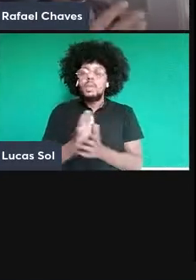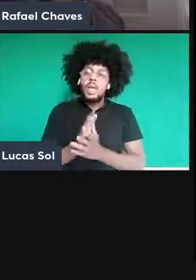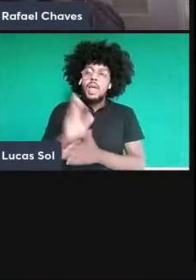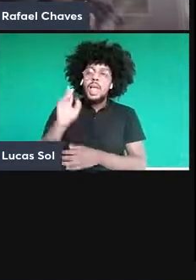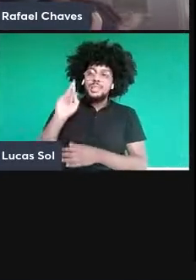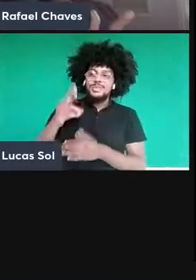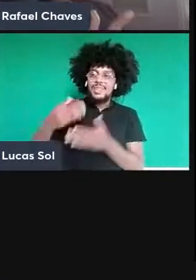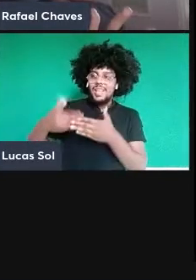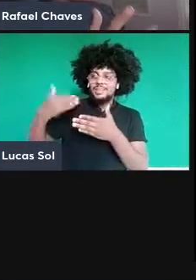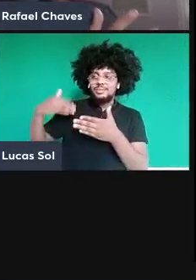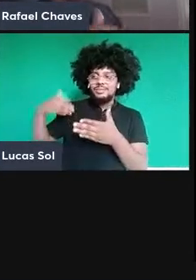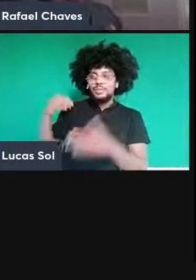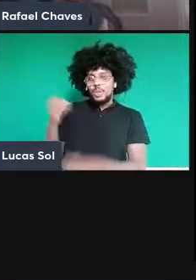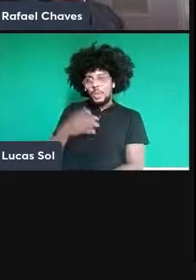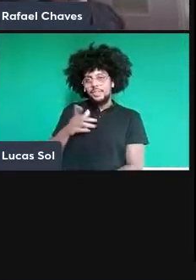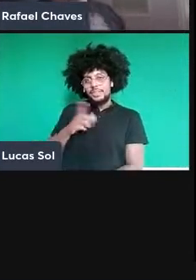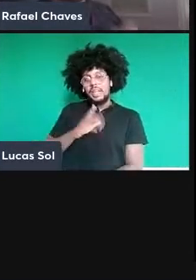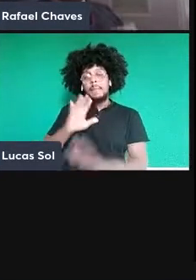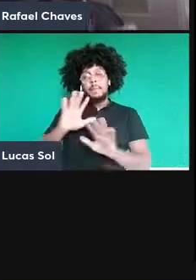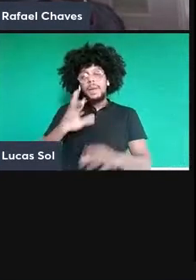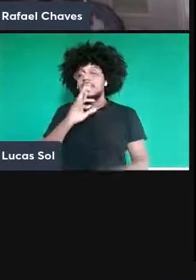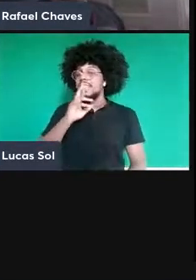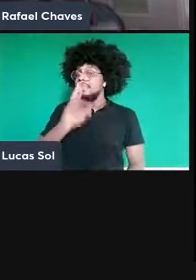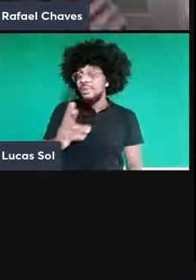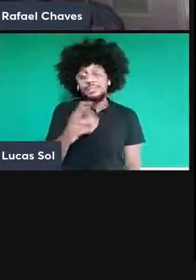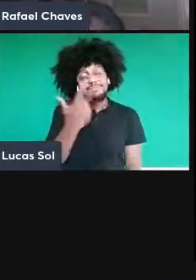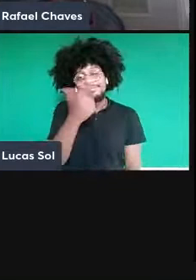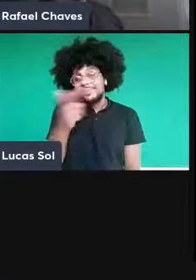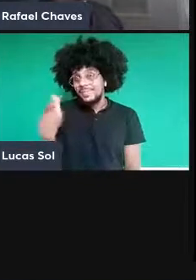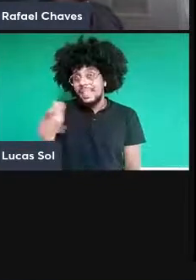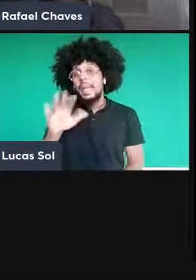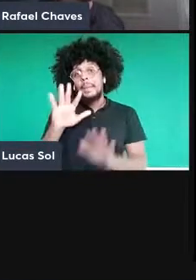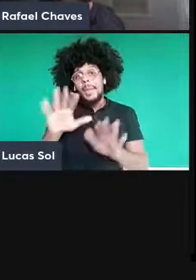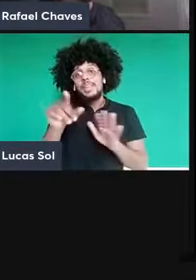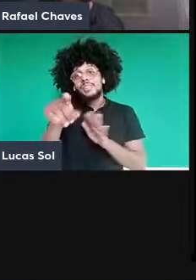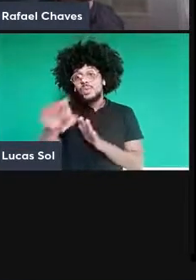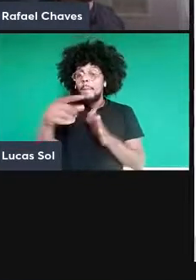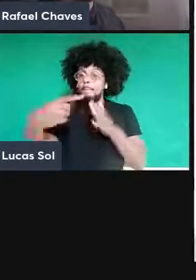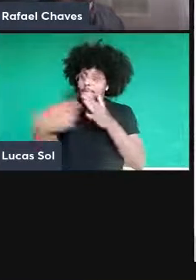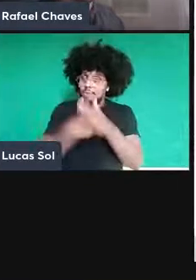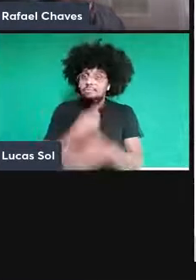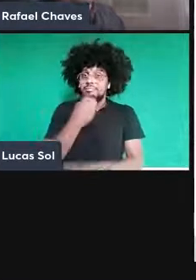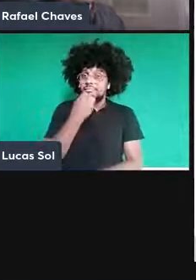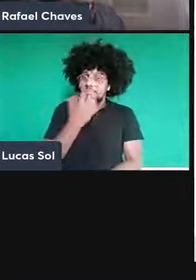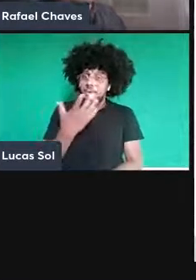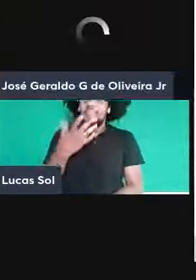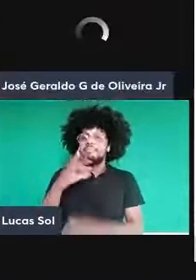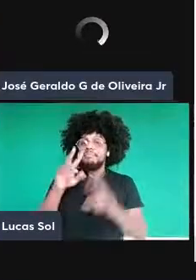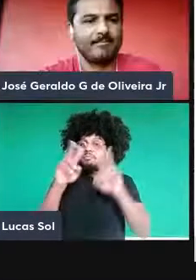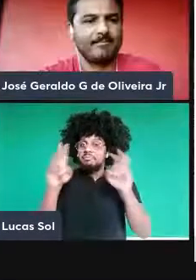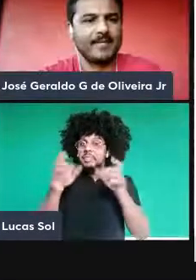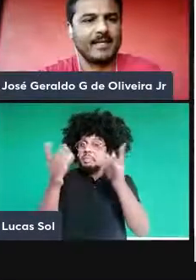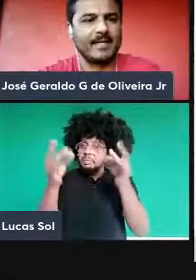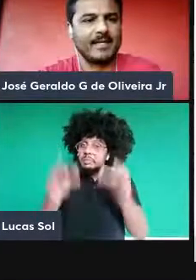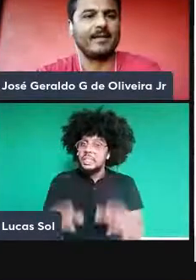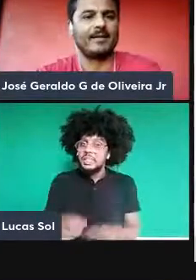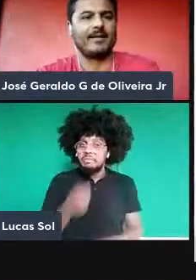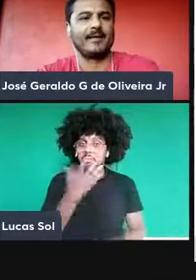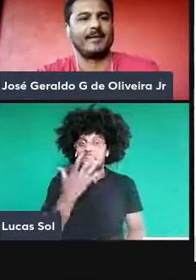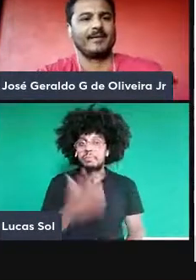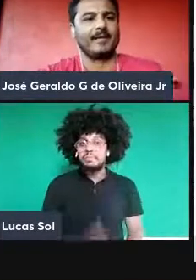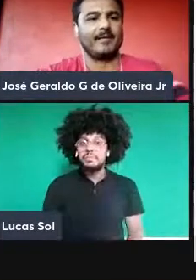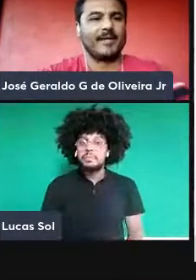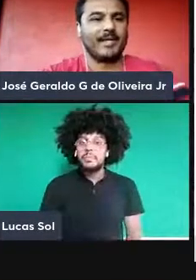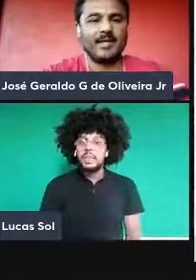resposta é que não tem resposta ainda mas a pergunta é muito boa e de fato é um tema de pesquisa. Então, deixa eu voltar